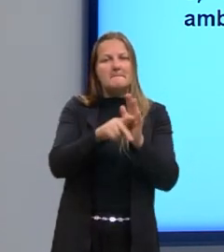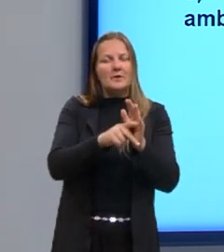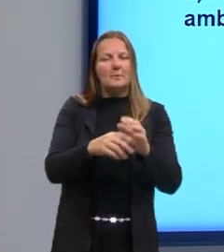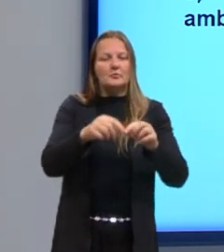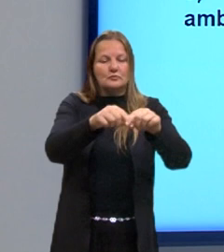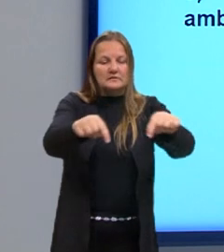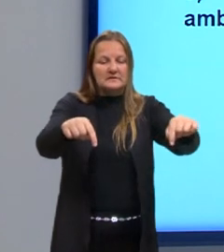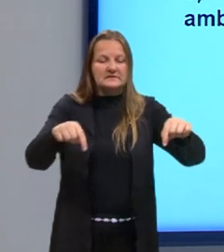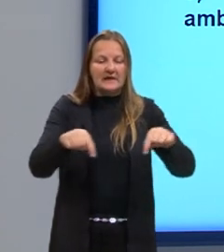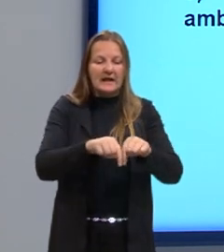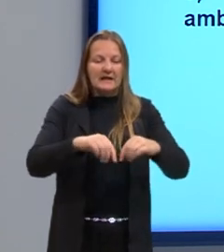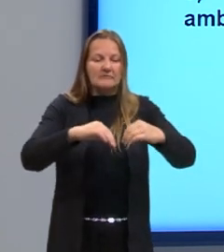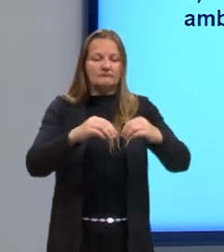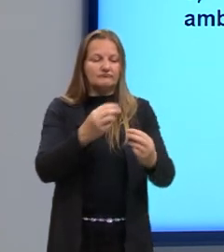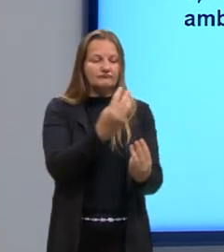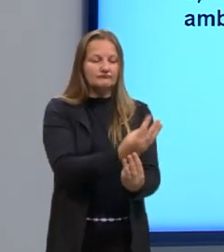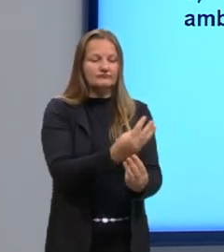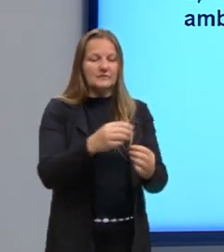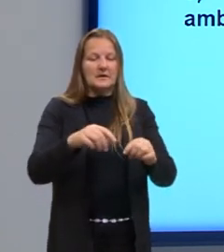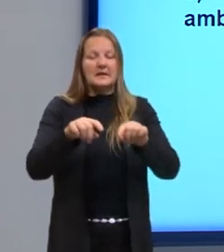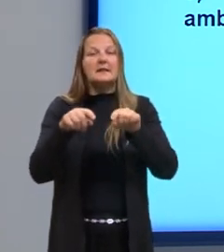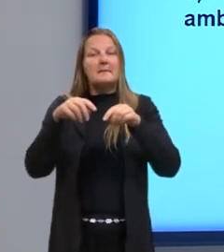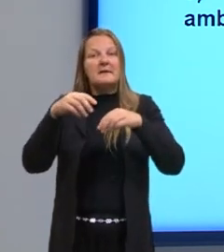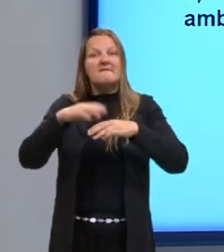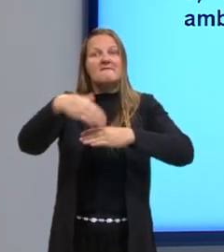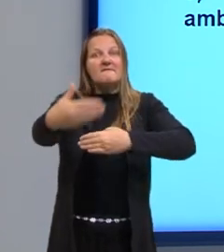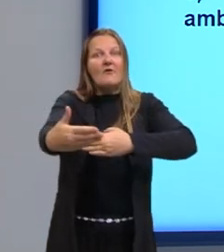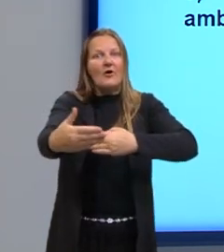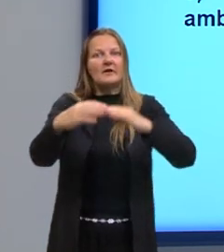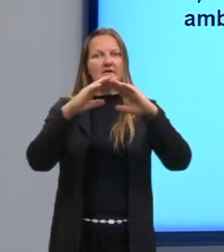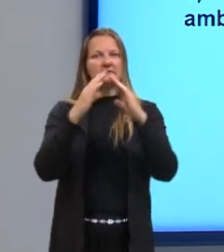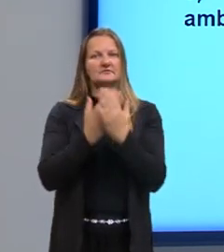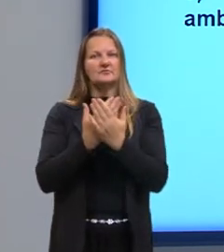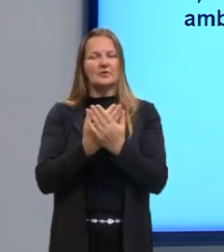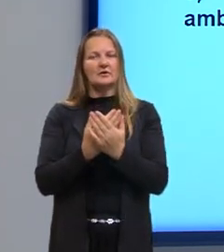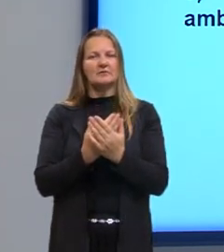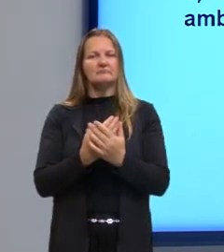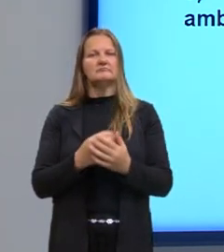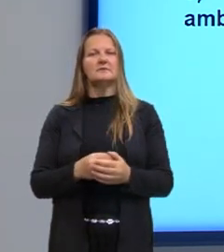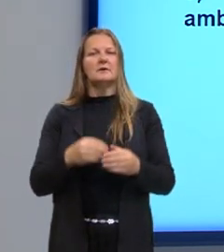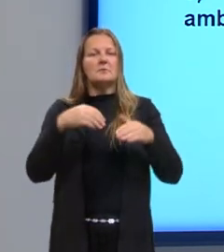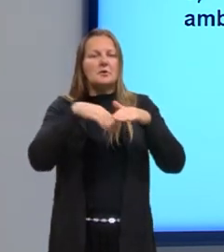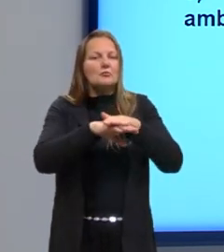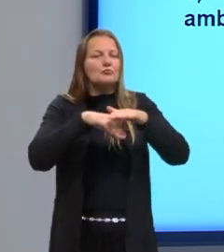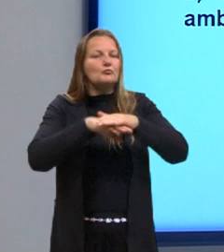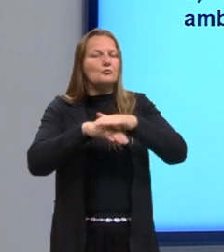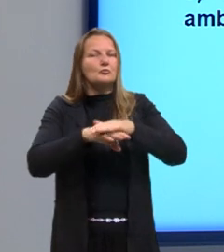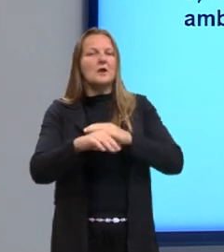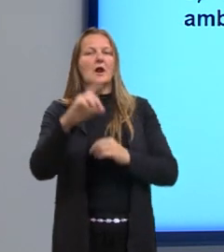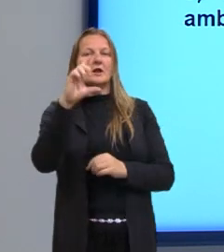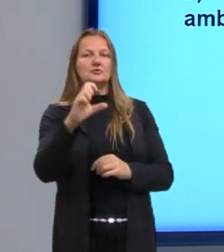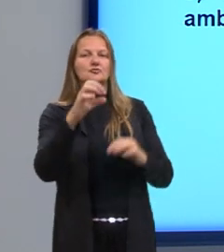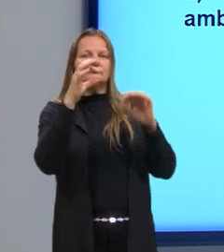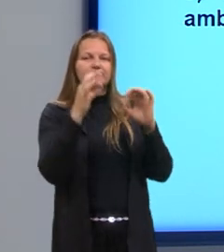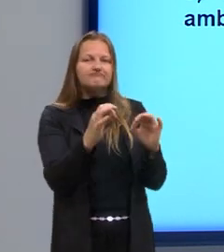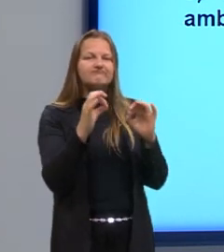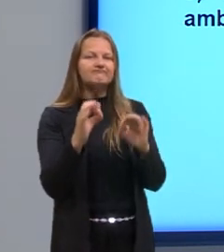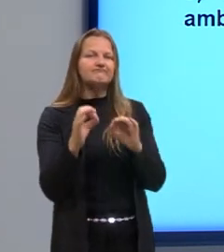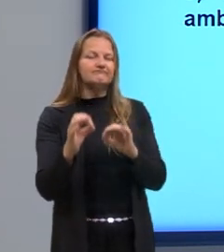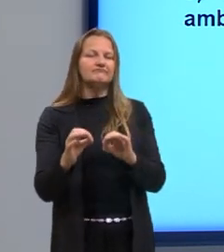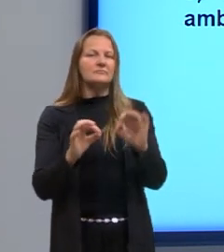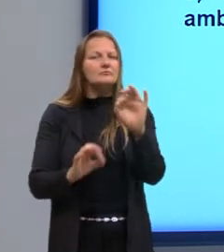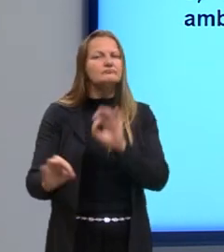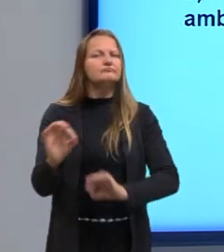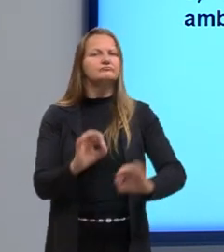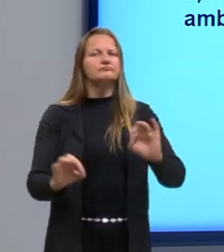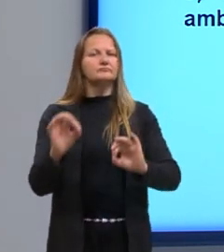salas, pátio e outros ambientes para acondicionamento dos resíduos. Para o pessoal